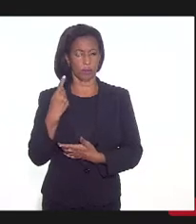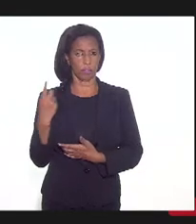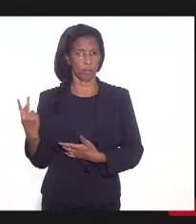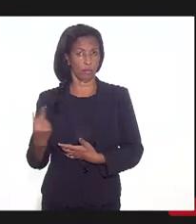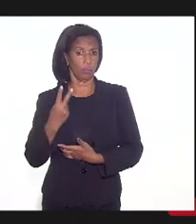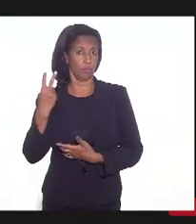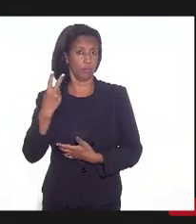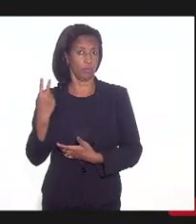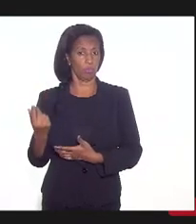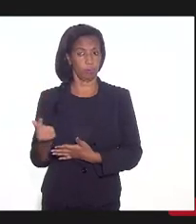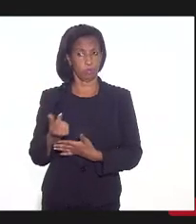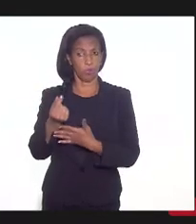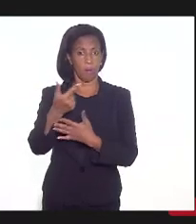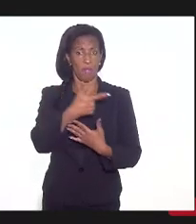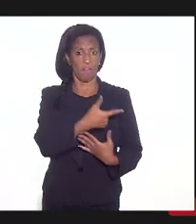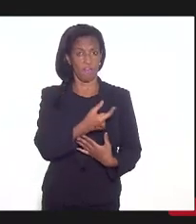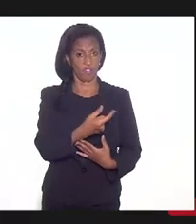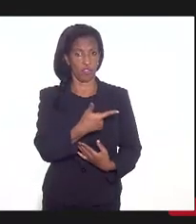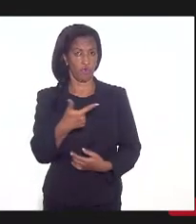para ainda 2021